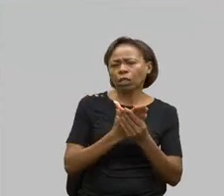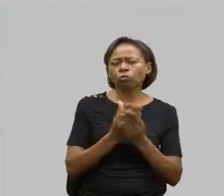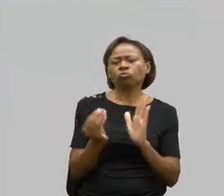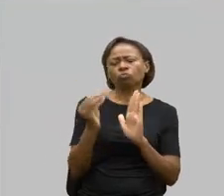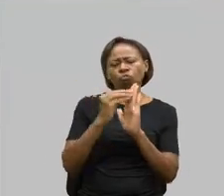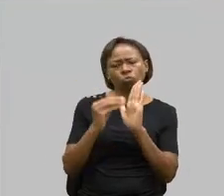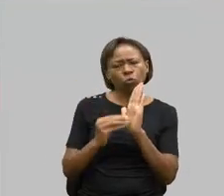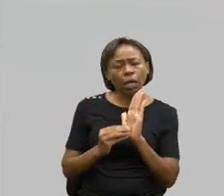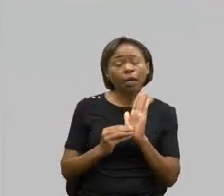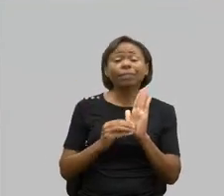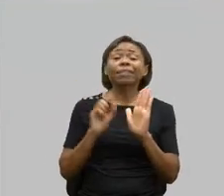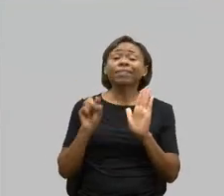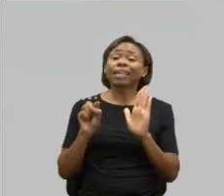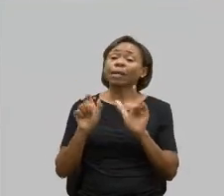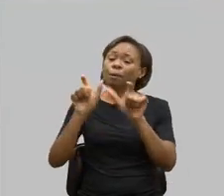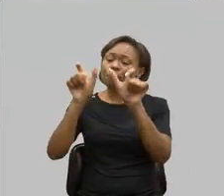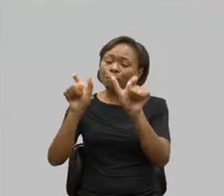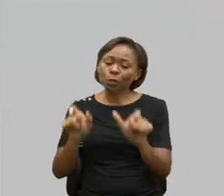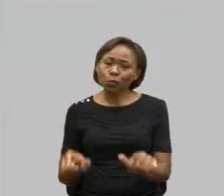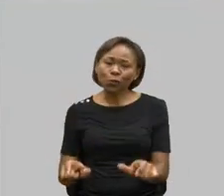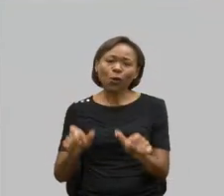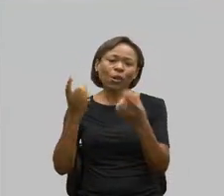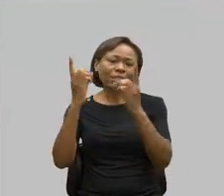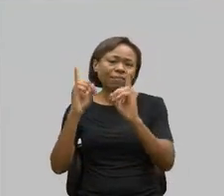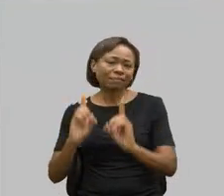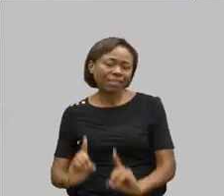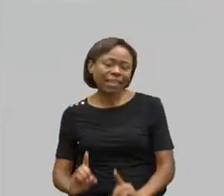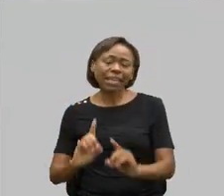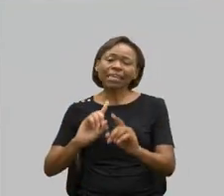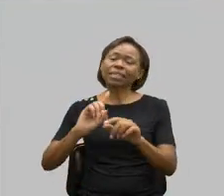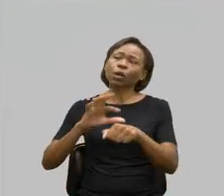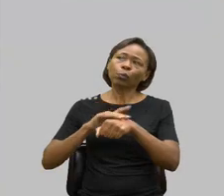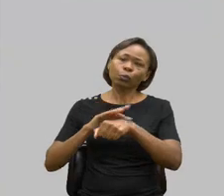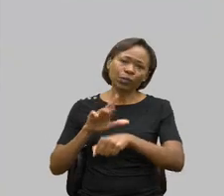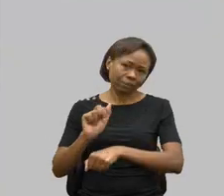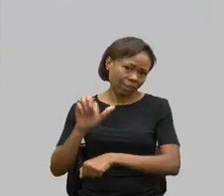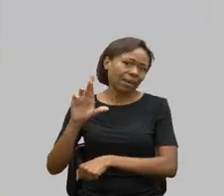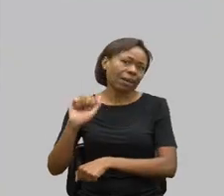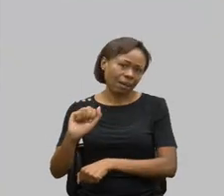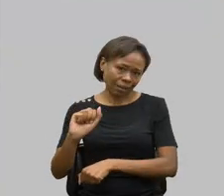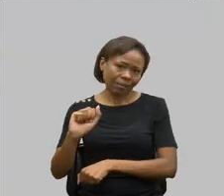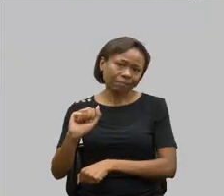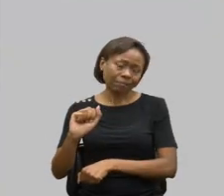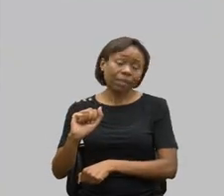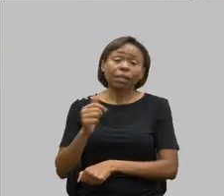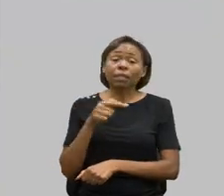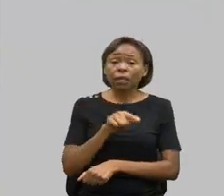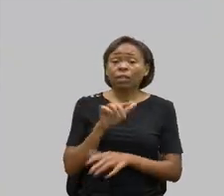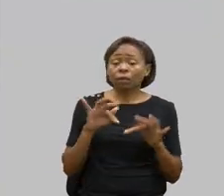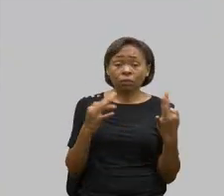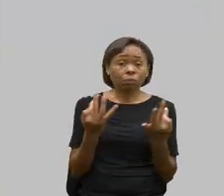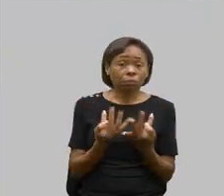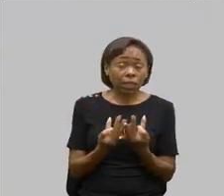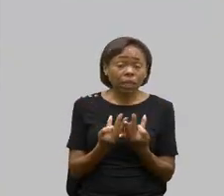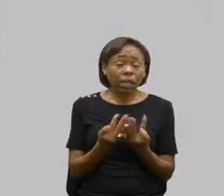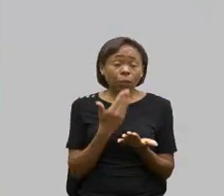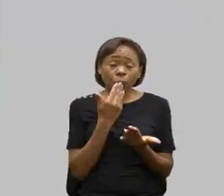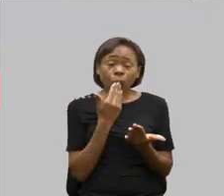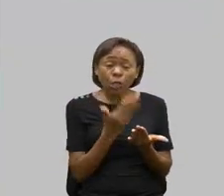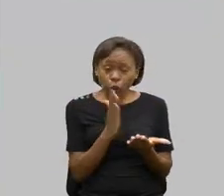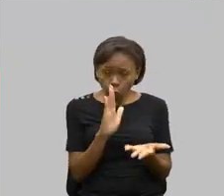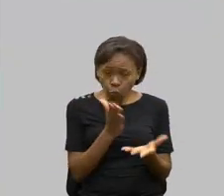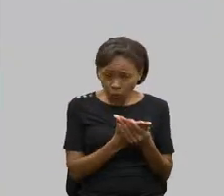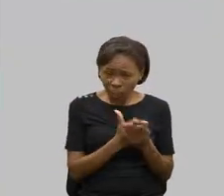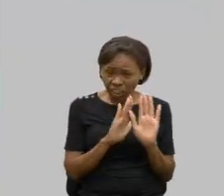pessoas com doenças raras, com deficiência, que as famílias que já estejam com os pedidos em andamento solicitem